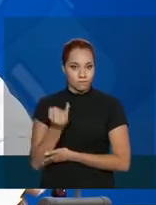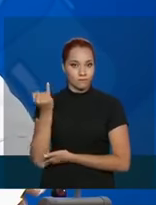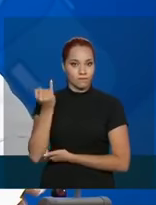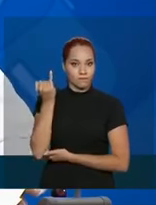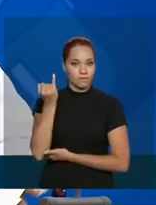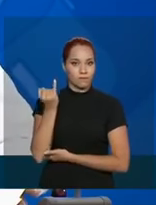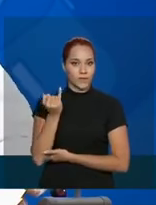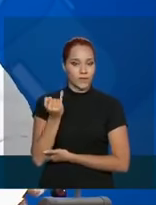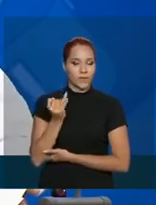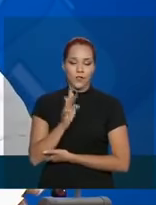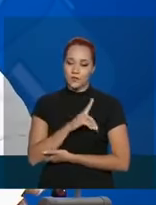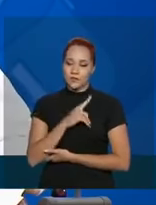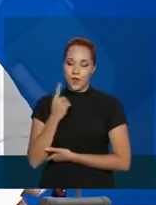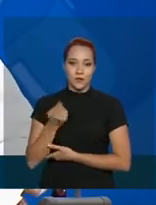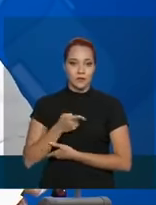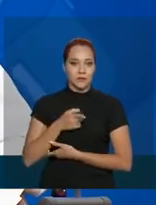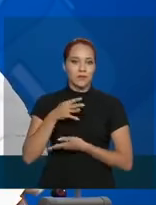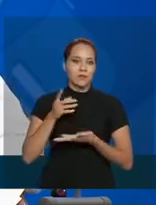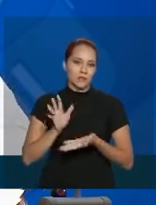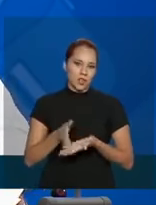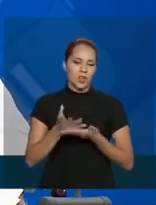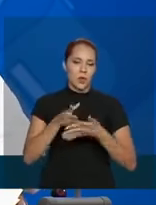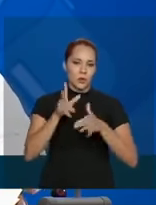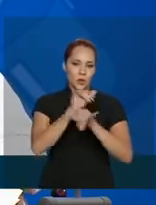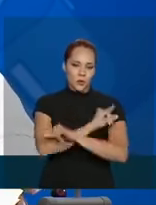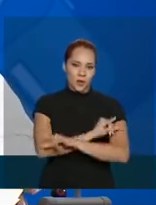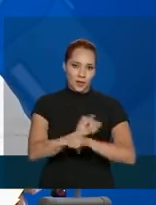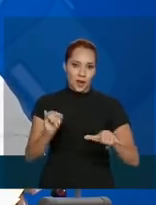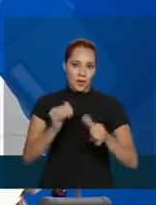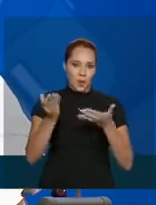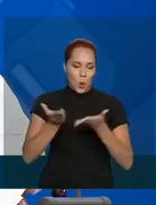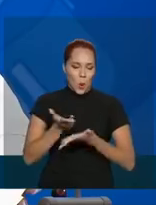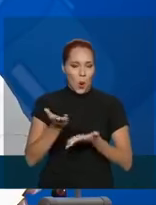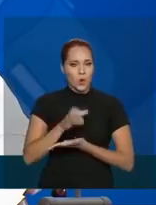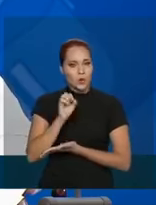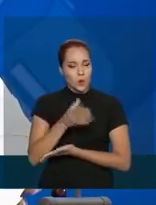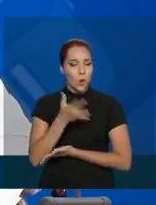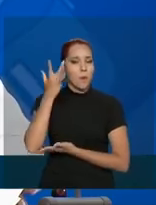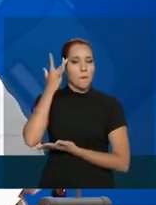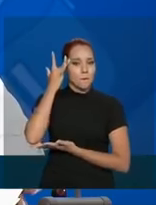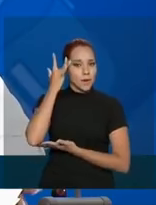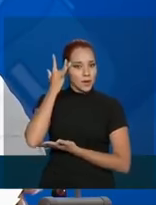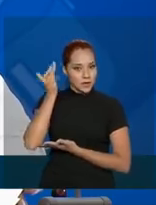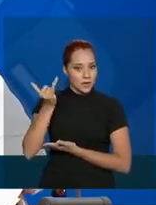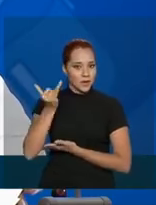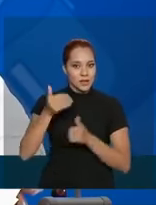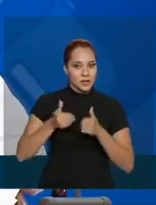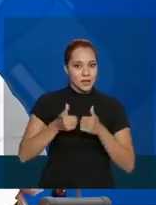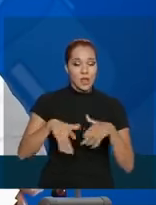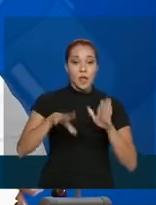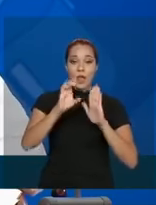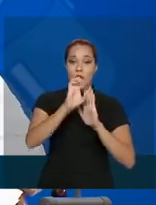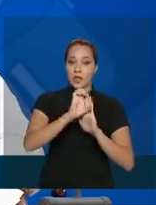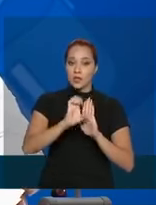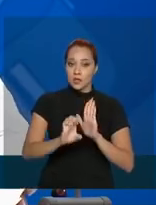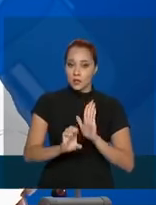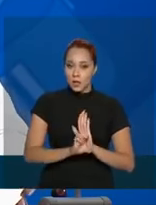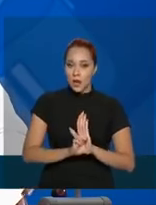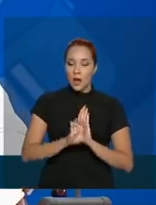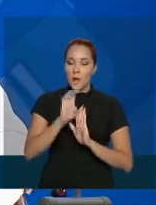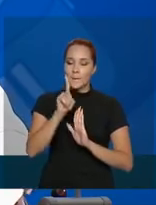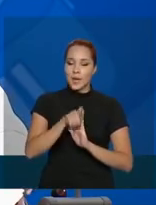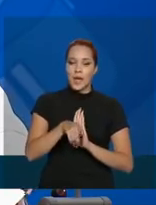nós estamos lançando, deve ser publicado no Diário Oficial de hoje ou amanhã, um edital para